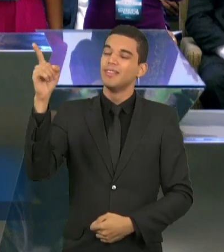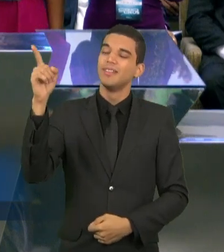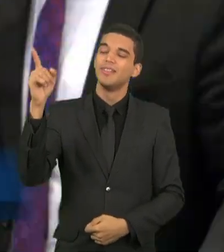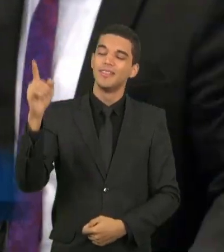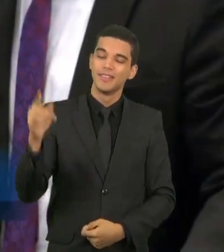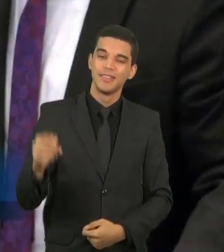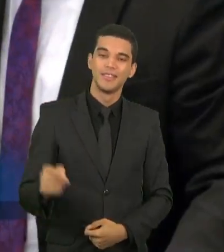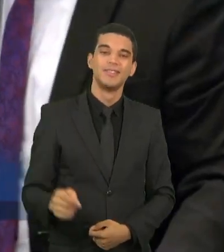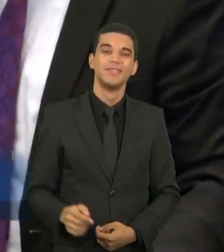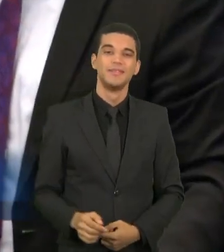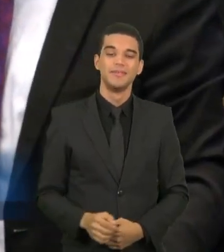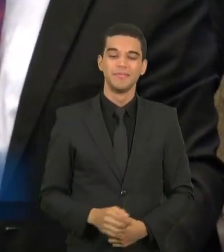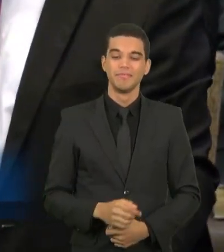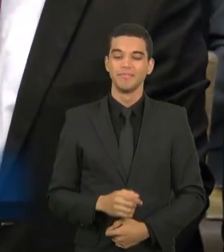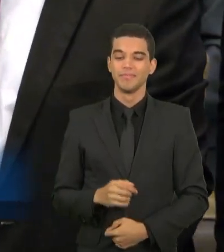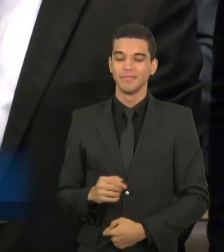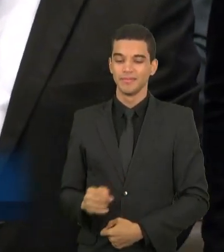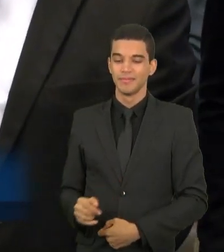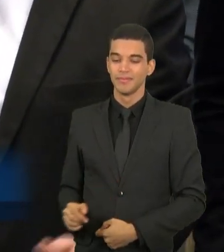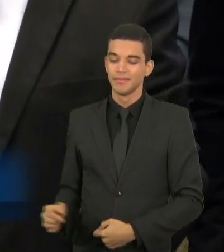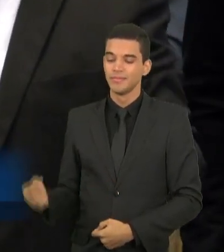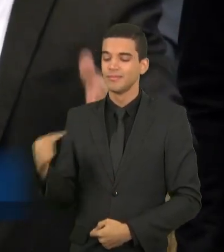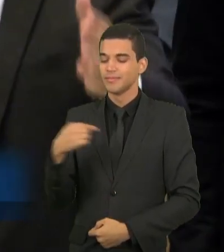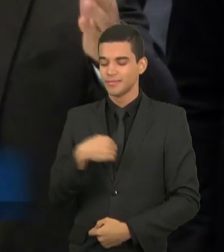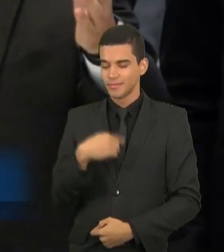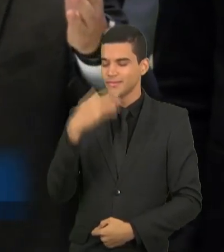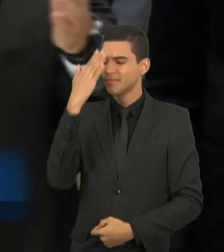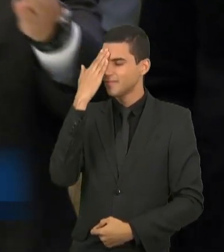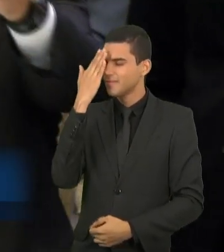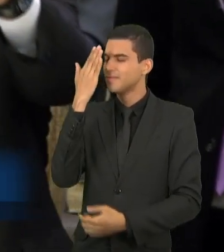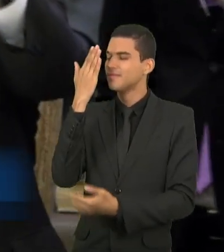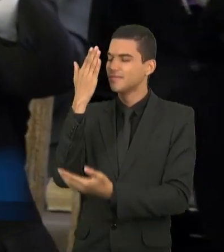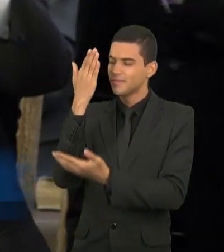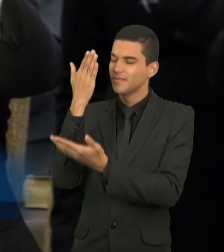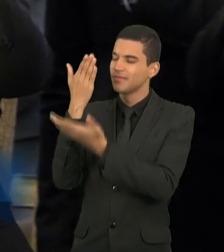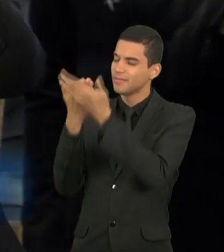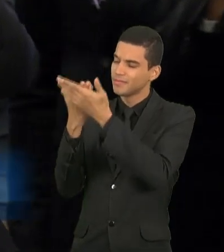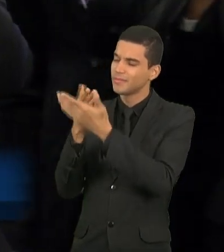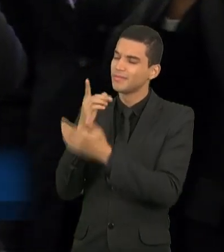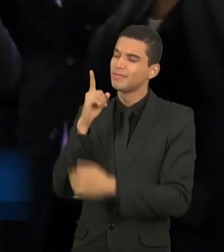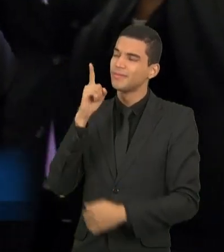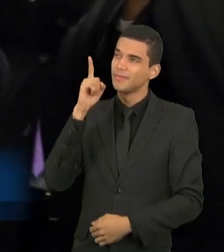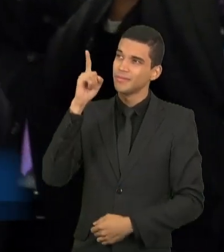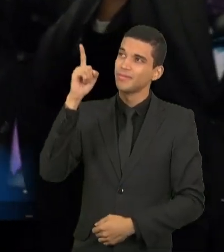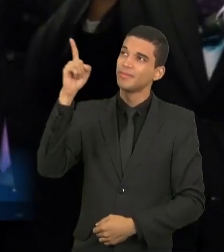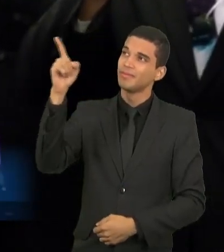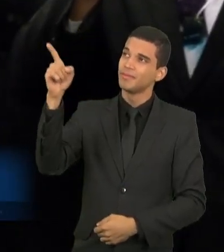Eu creio Deus.